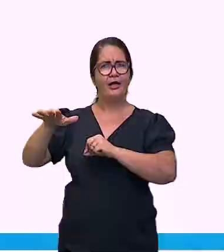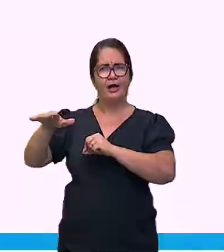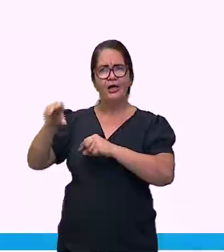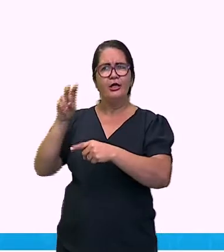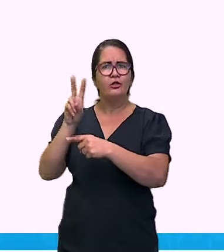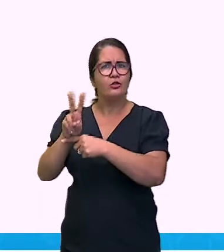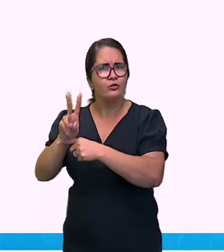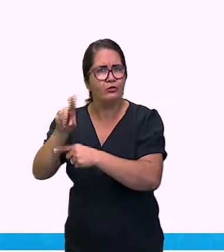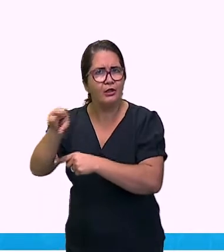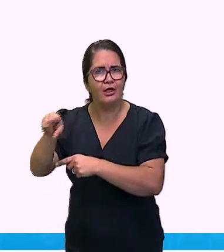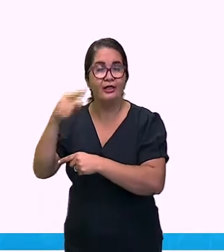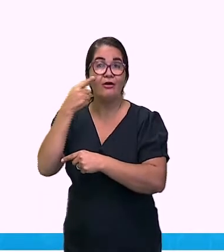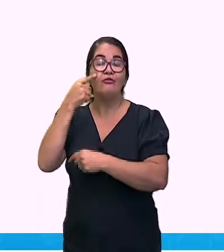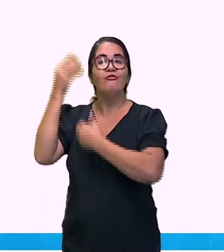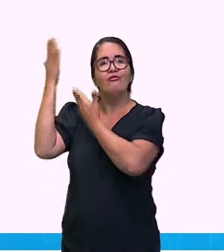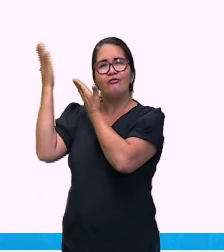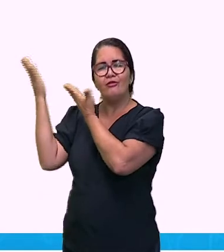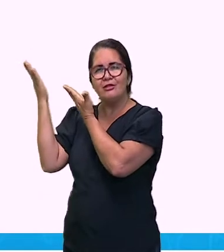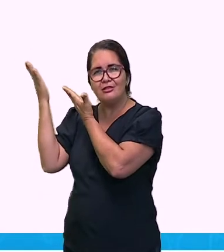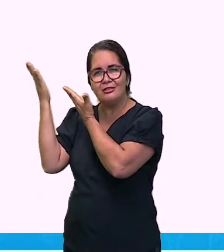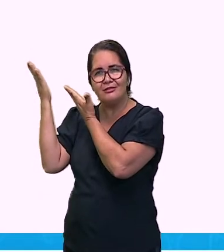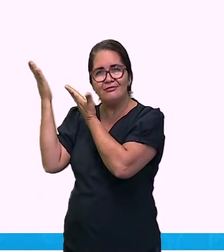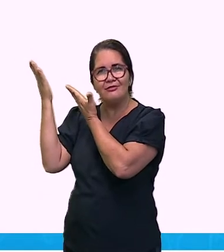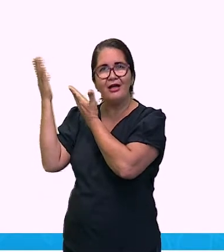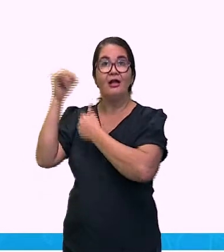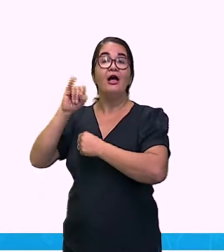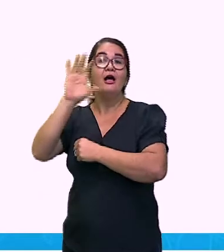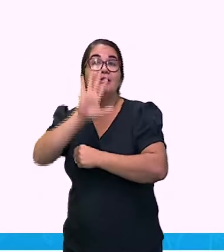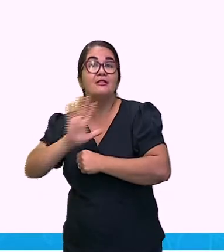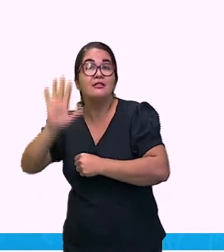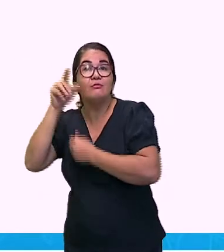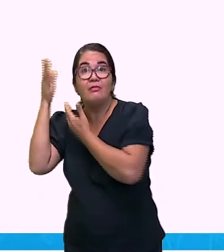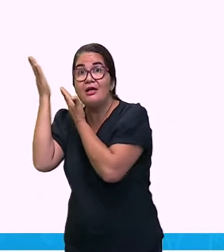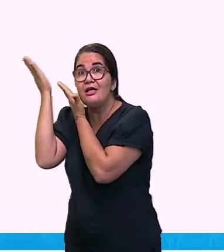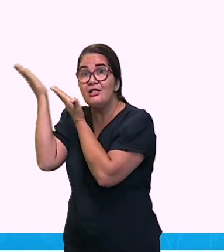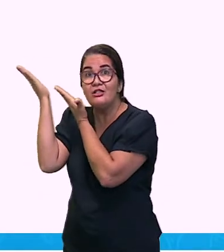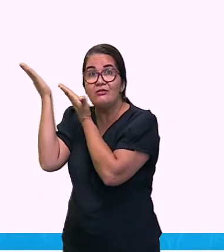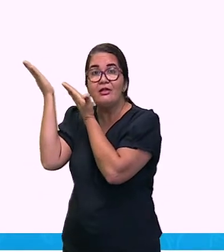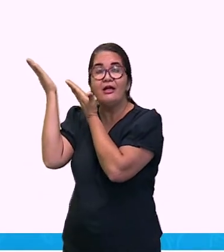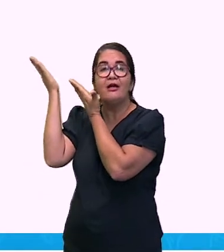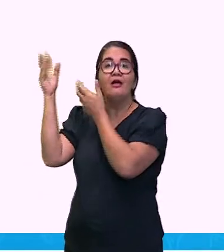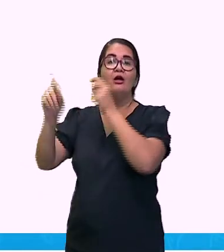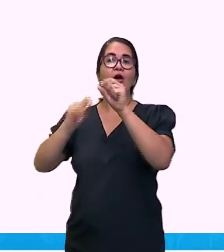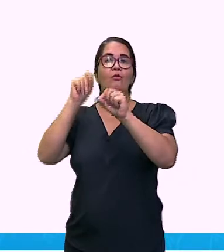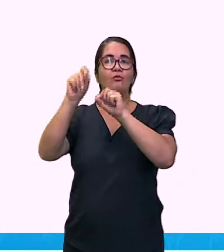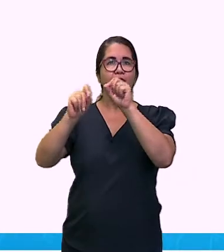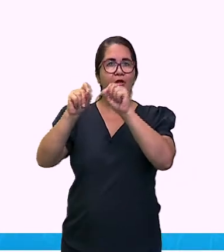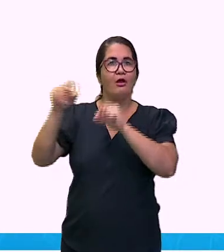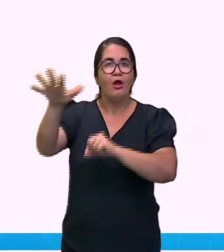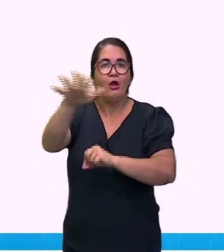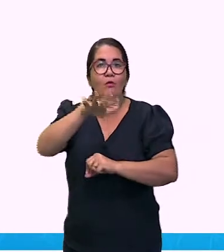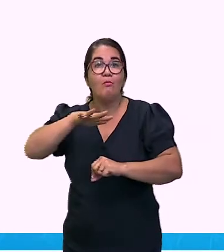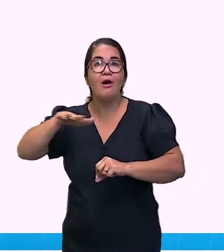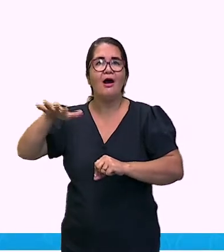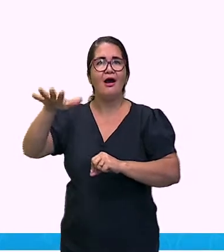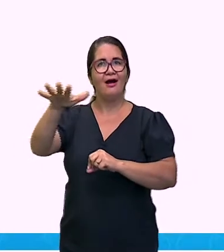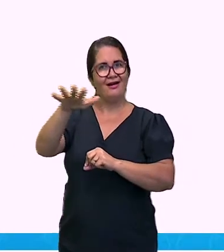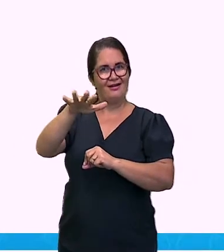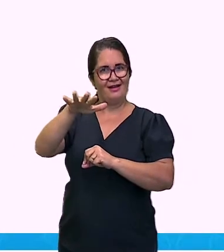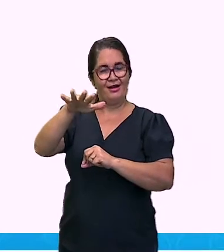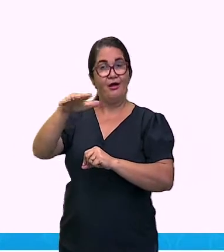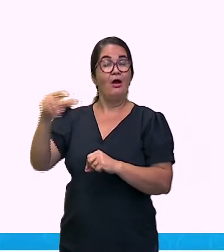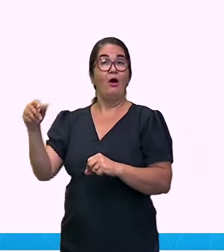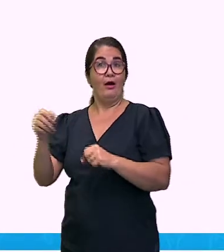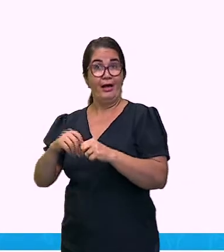Aqui, ó, nestas imagens, eu trago um exemplo de conservação muito bacana, que é o Parque